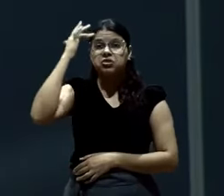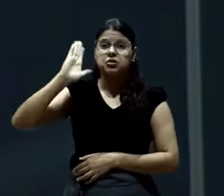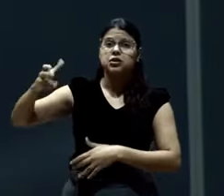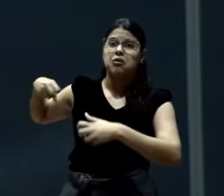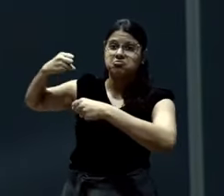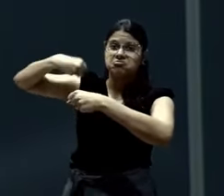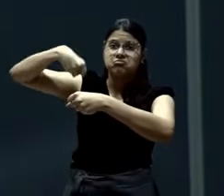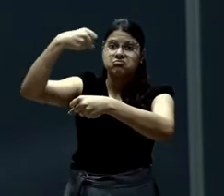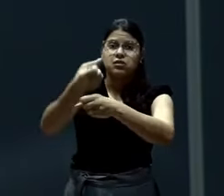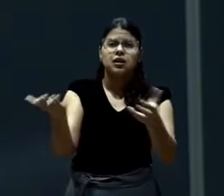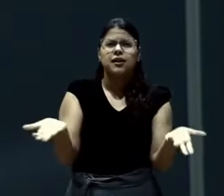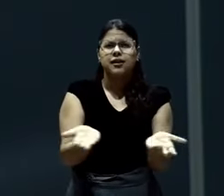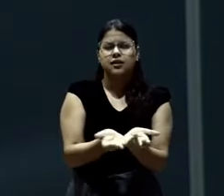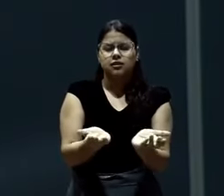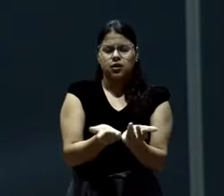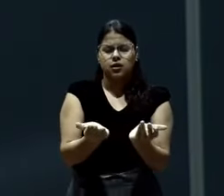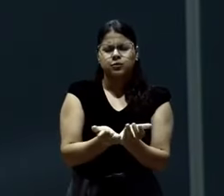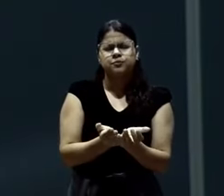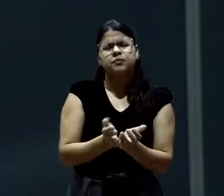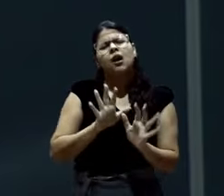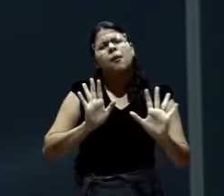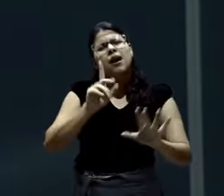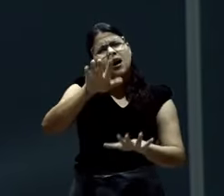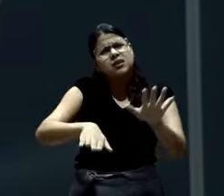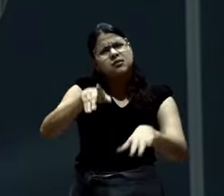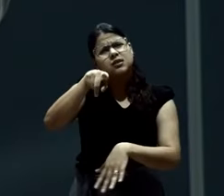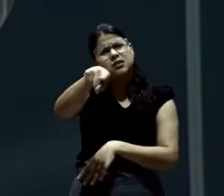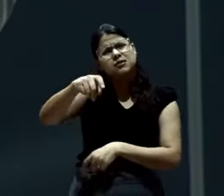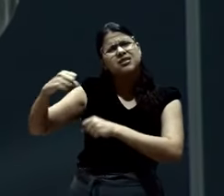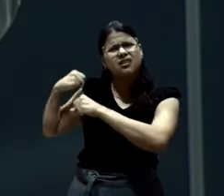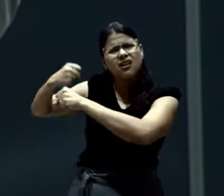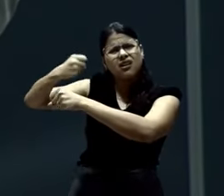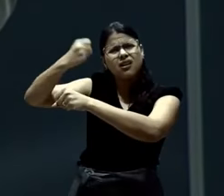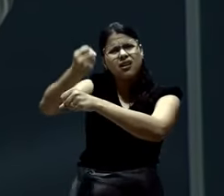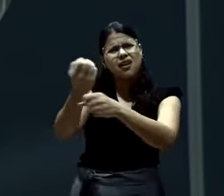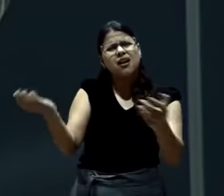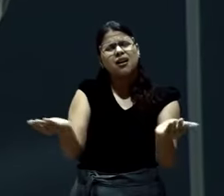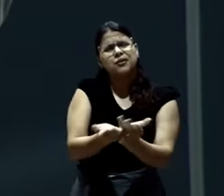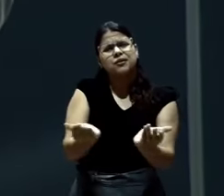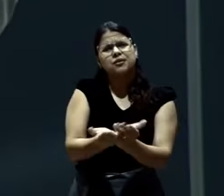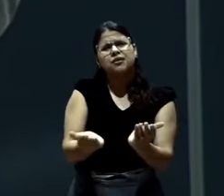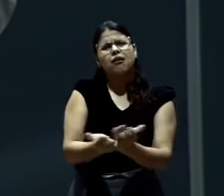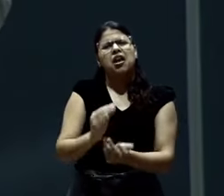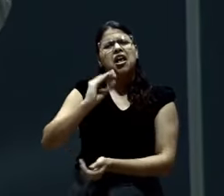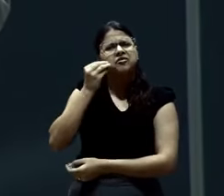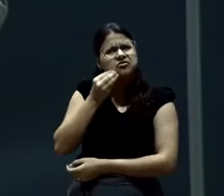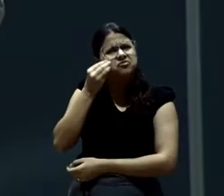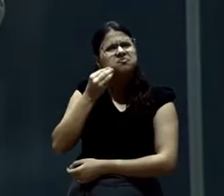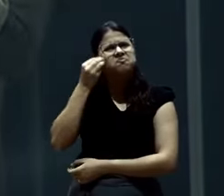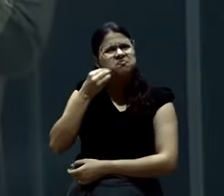Mas pode ser que mesmo com a experiência que você tenha, com o tanto de anos que você tenha, servindo ao Senhor,